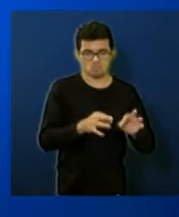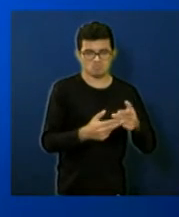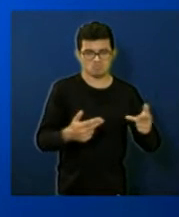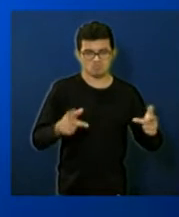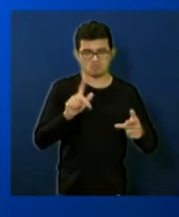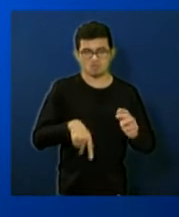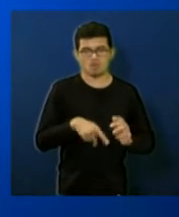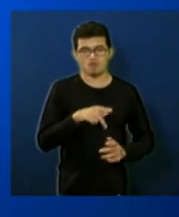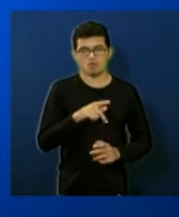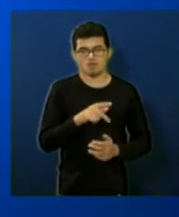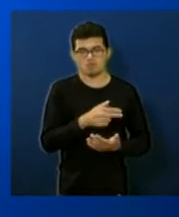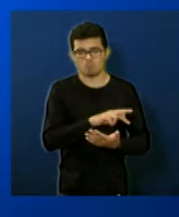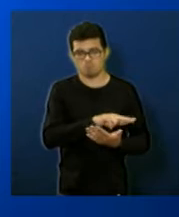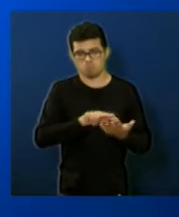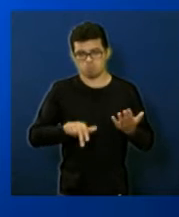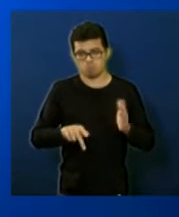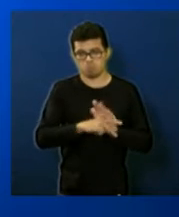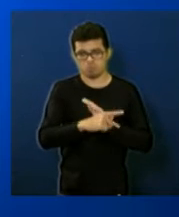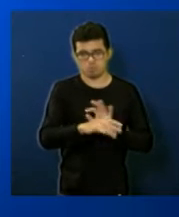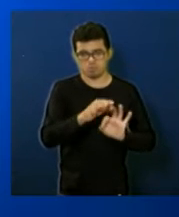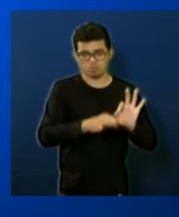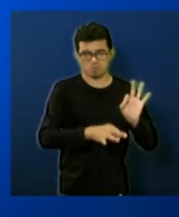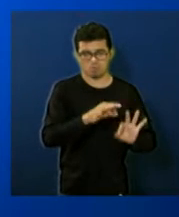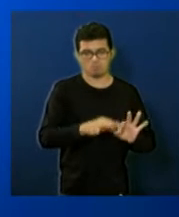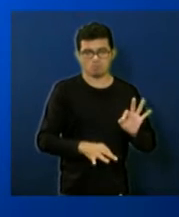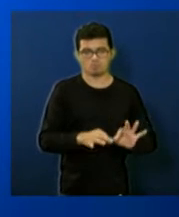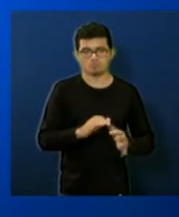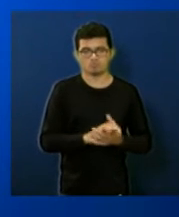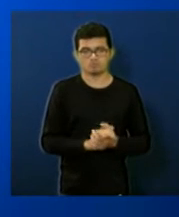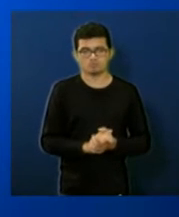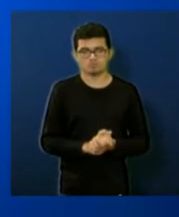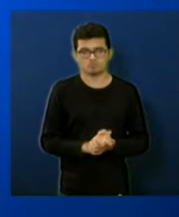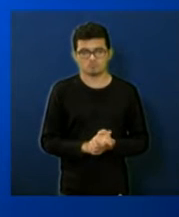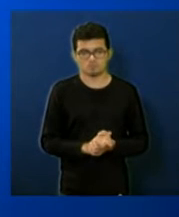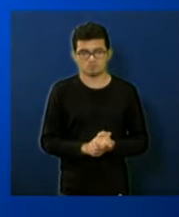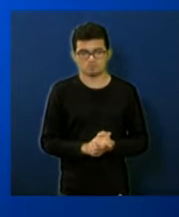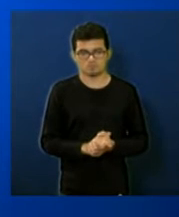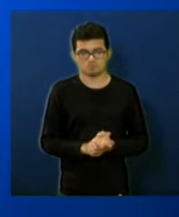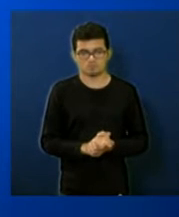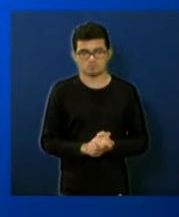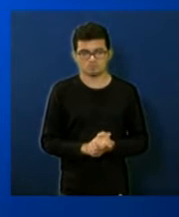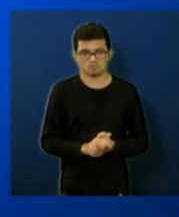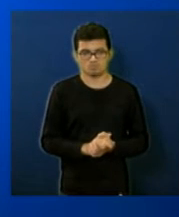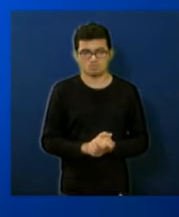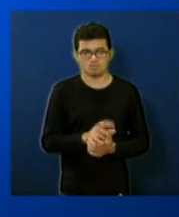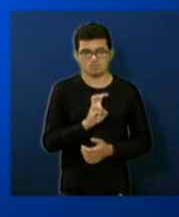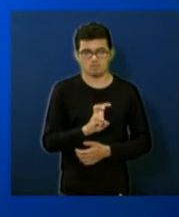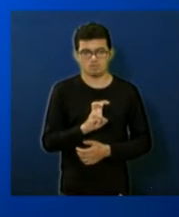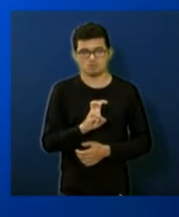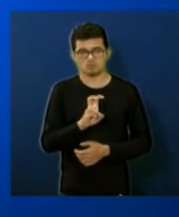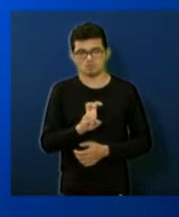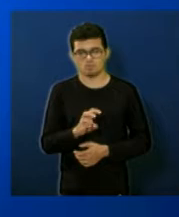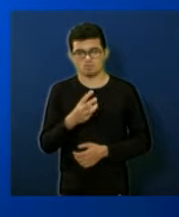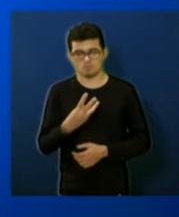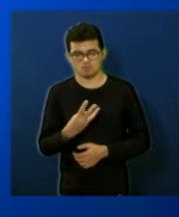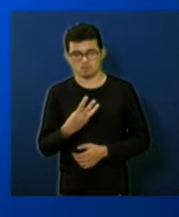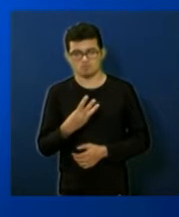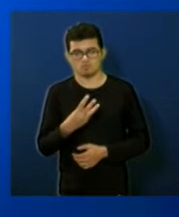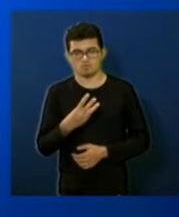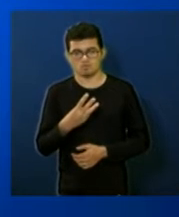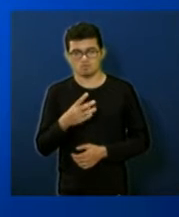precatórios e demais sentenças que possam aparecer ao longo do exercício previsão de gastos 553.200